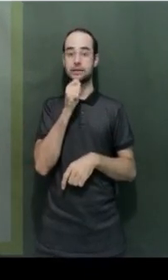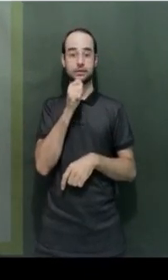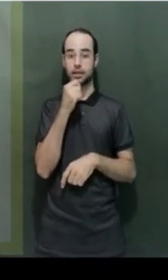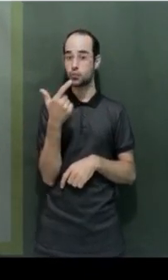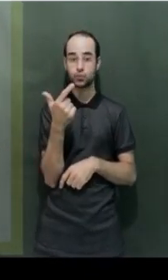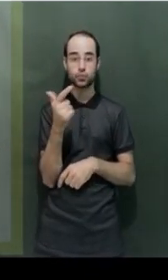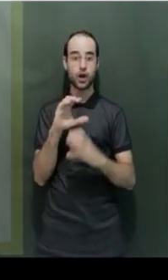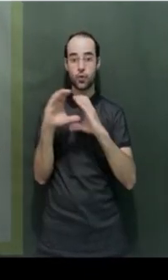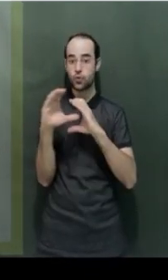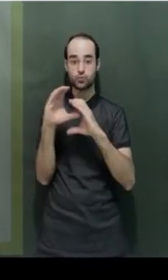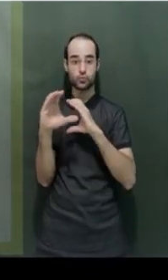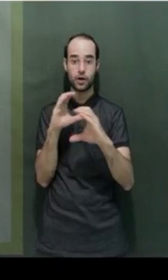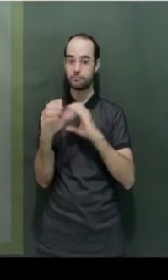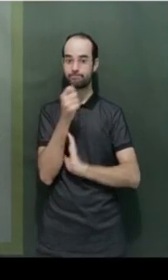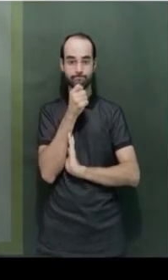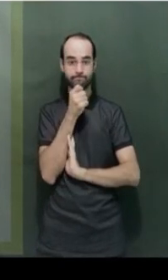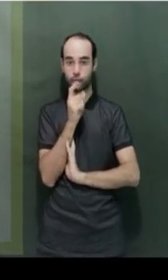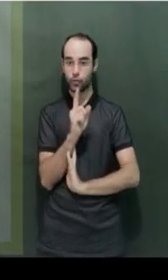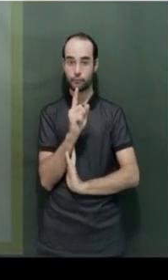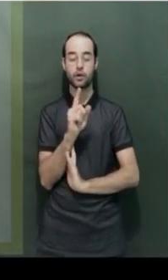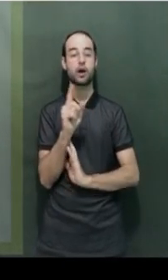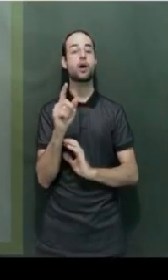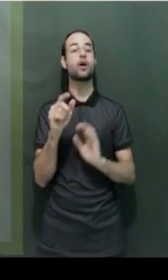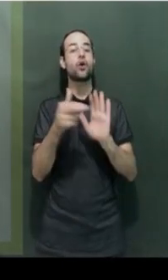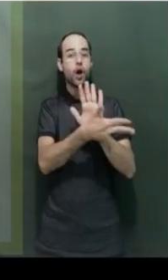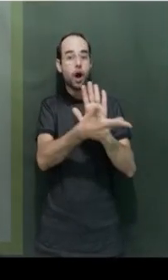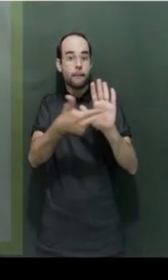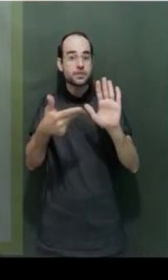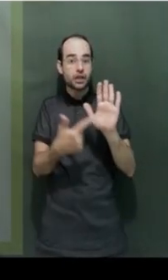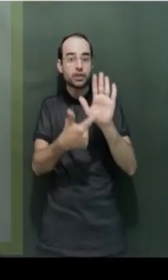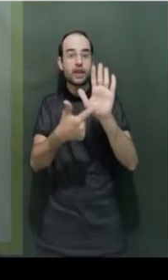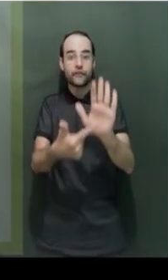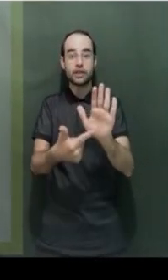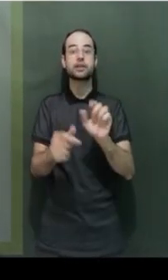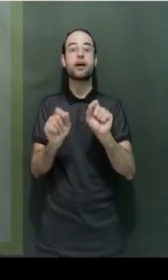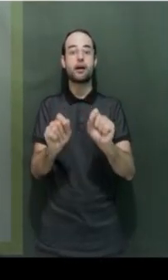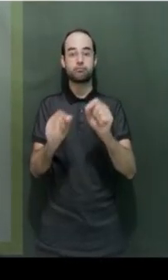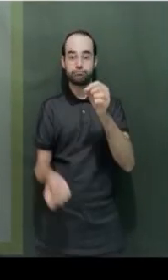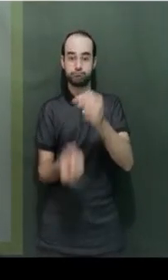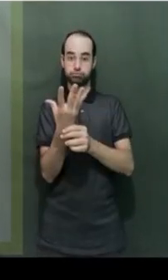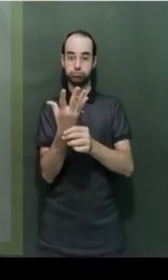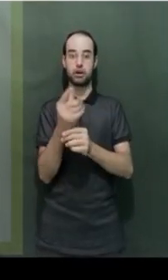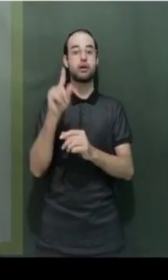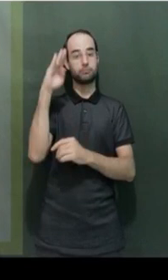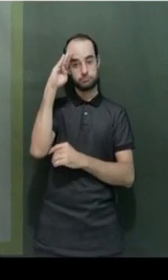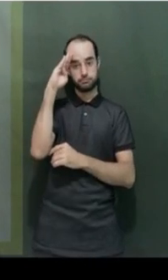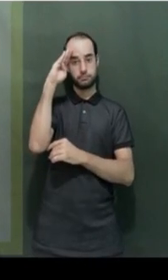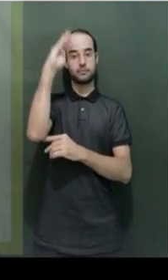desenvolvimento comunicacional. Então, os objetos de referência, eles surgem como esse